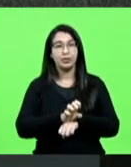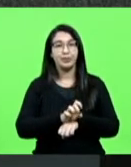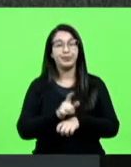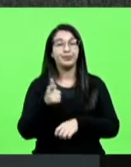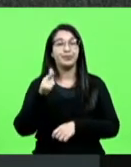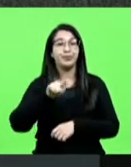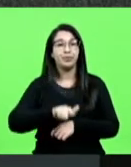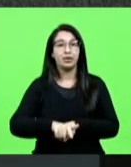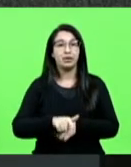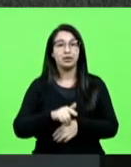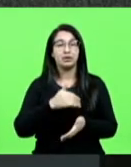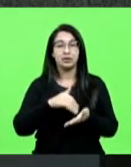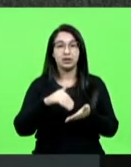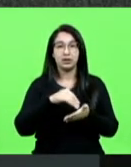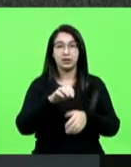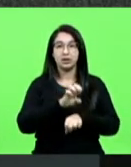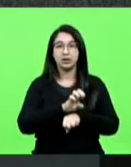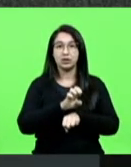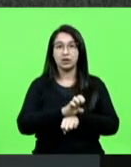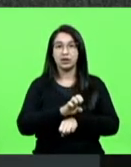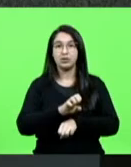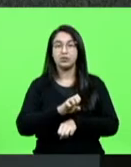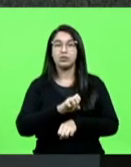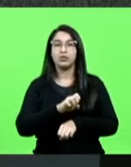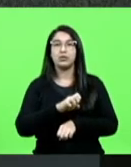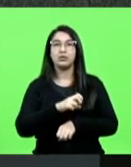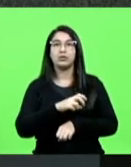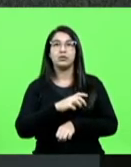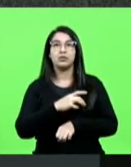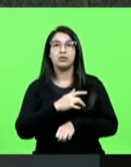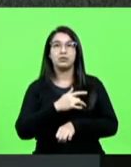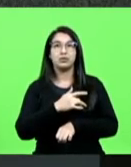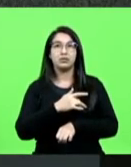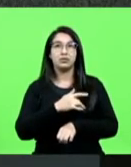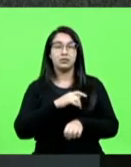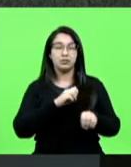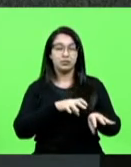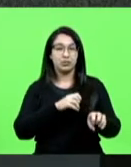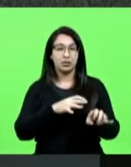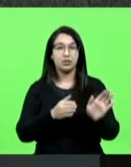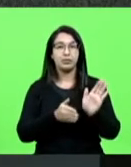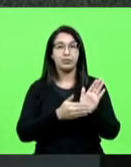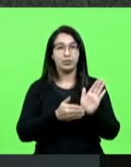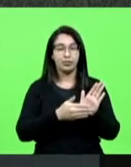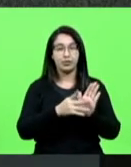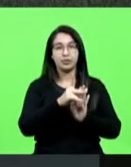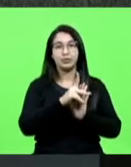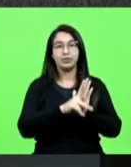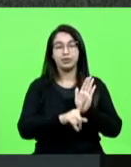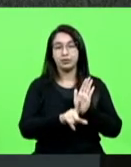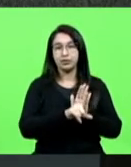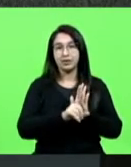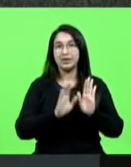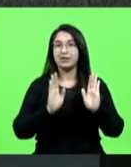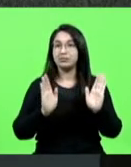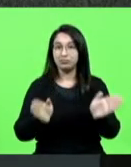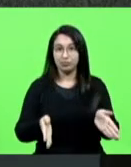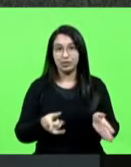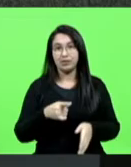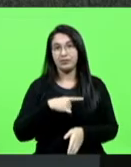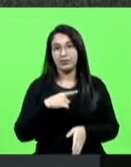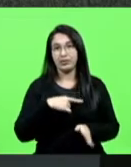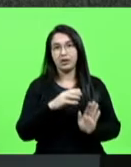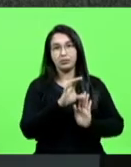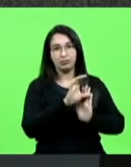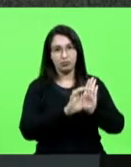Secretaria do Estado da Educação informou que a temática proposta no projeto de lei já está contemplada nos currículos